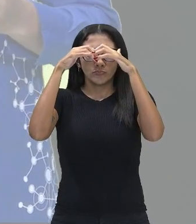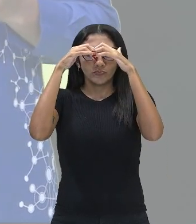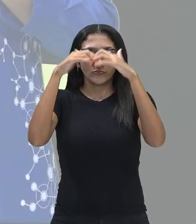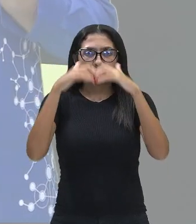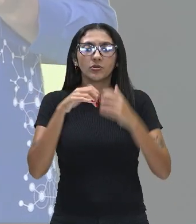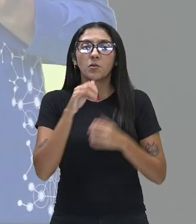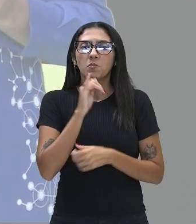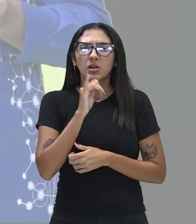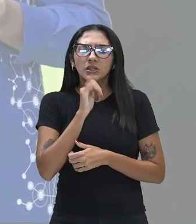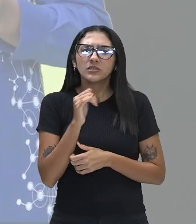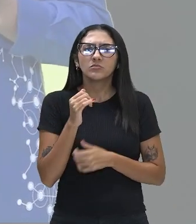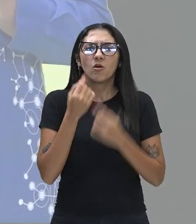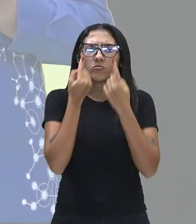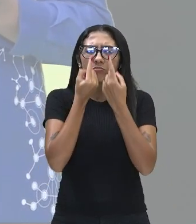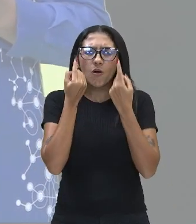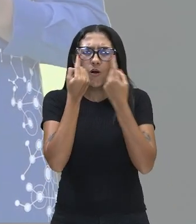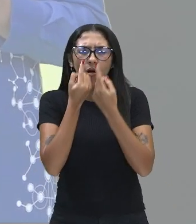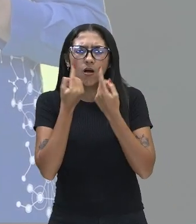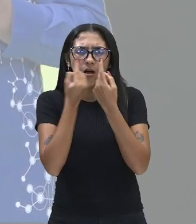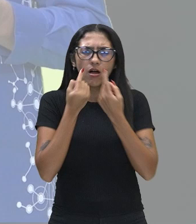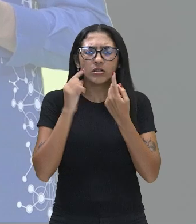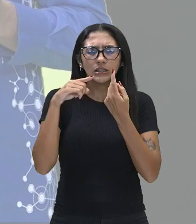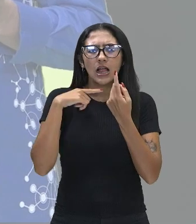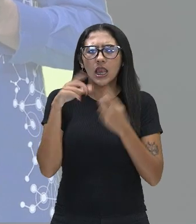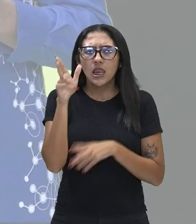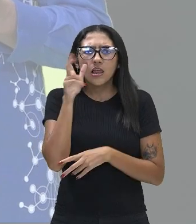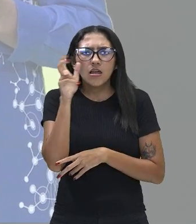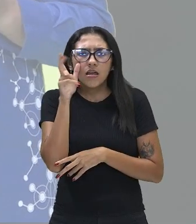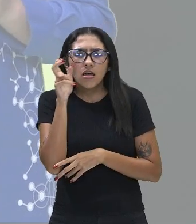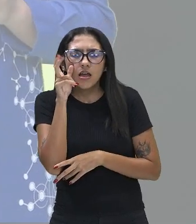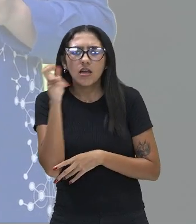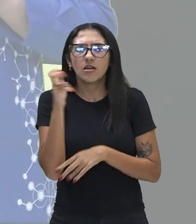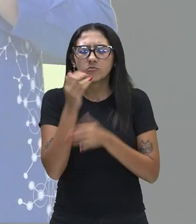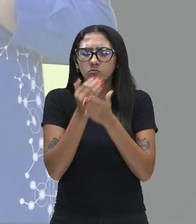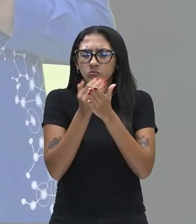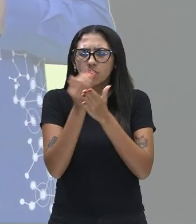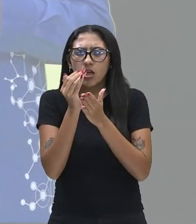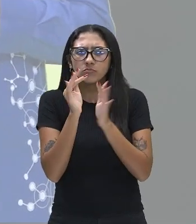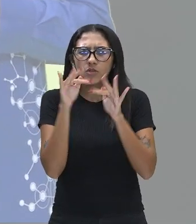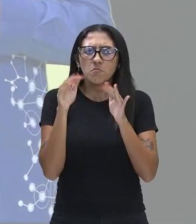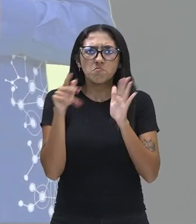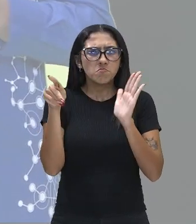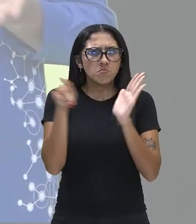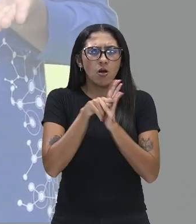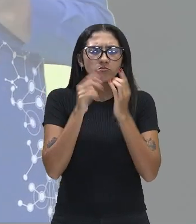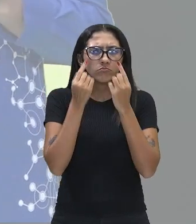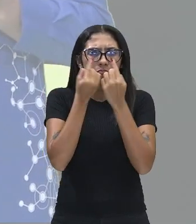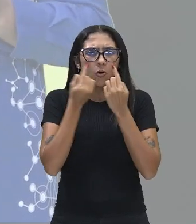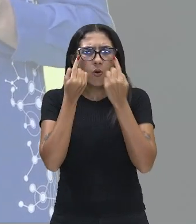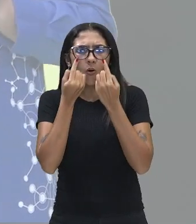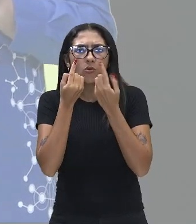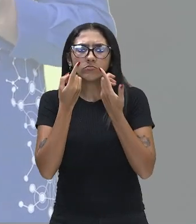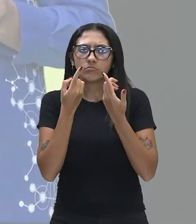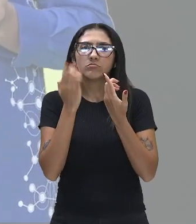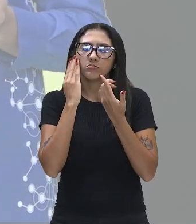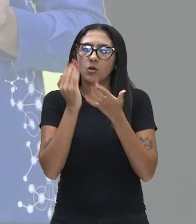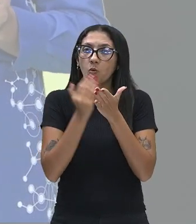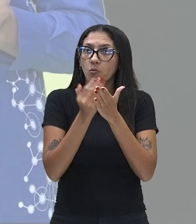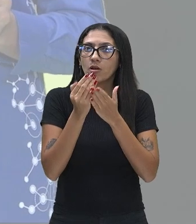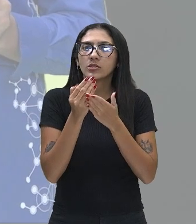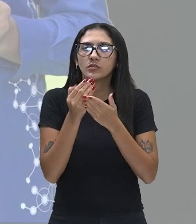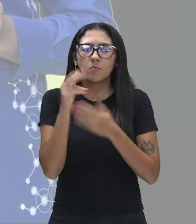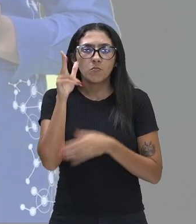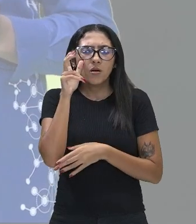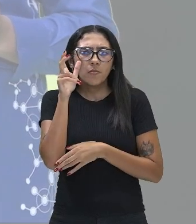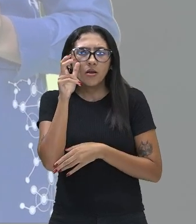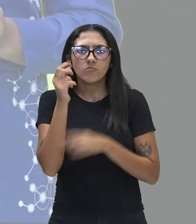consegue ver, né? A visão, ela não começa e não termina no olho propriamente. Ela inicia no olho, mas ela não vai ser